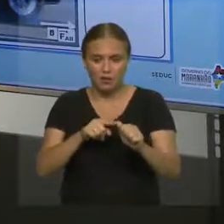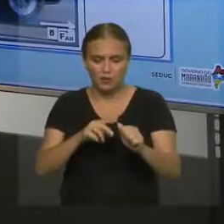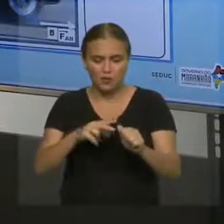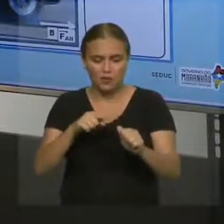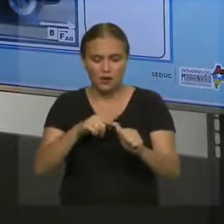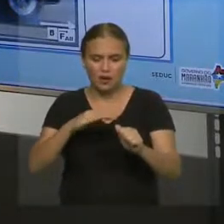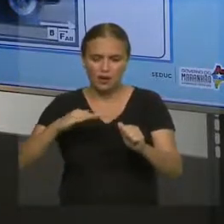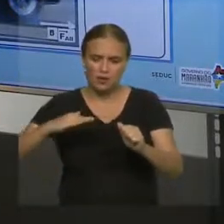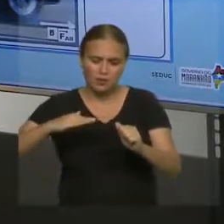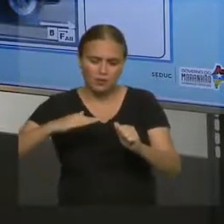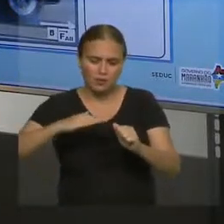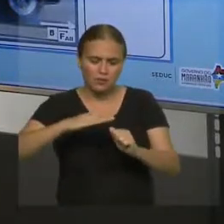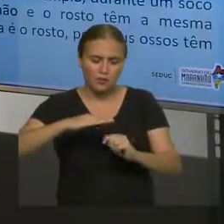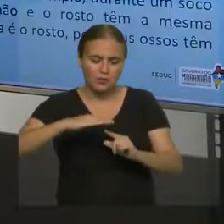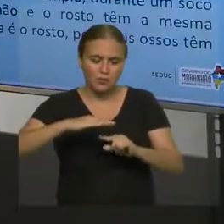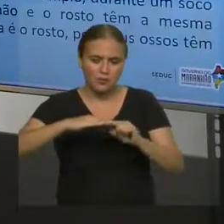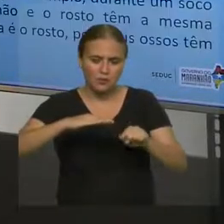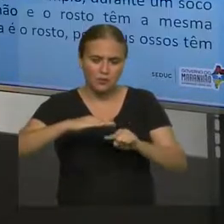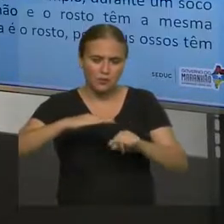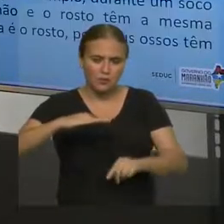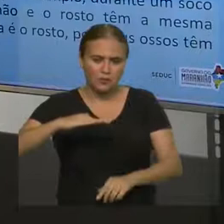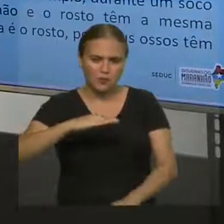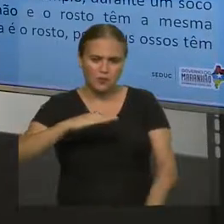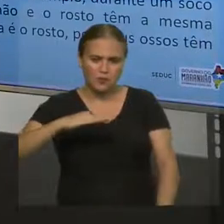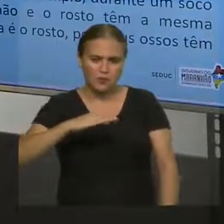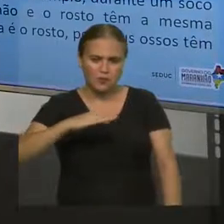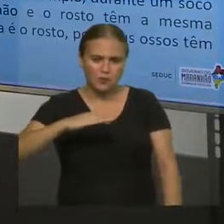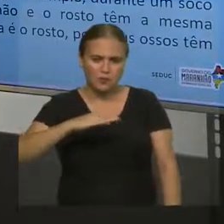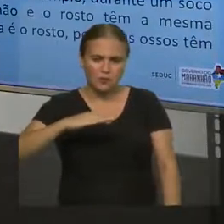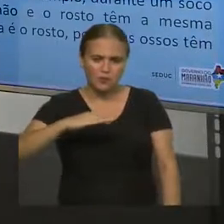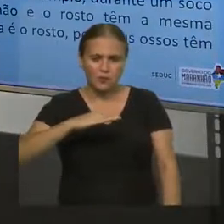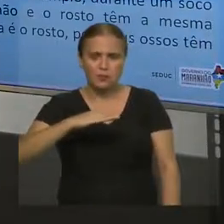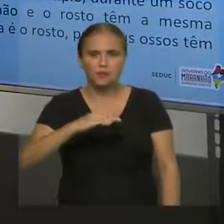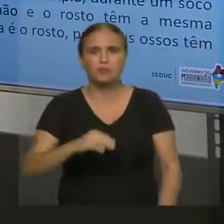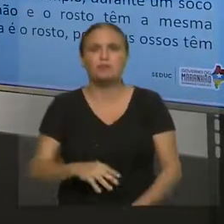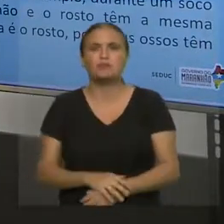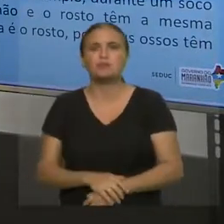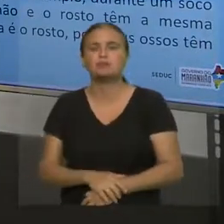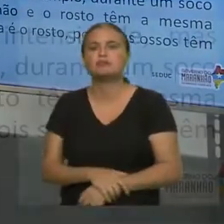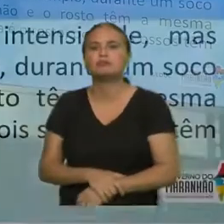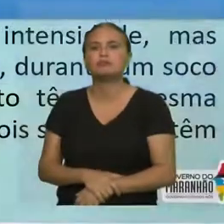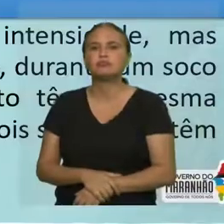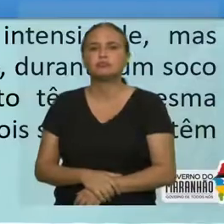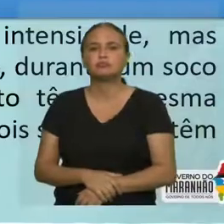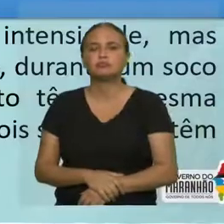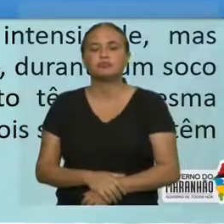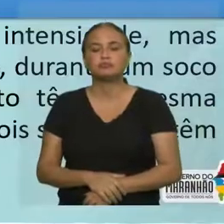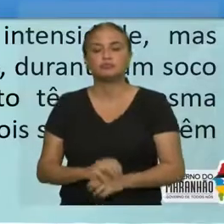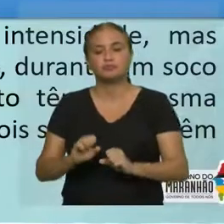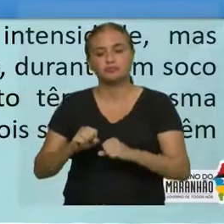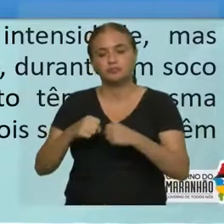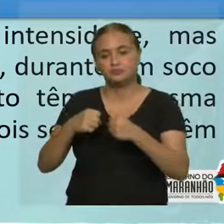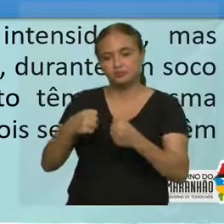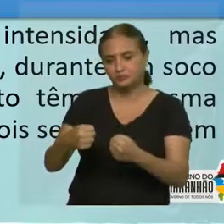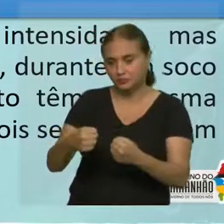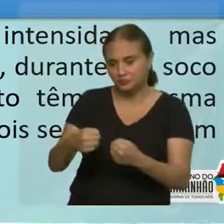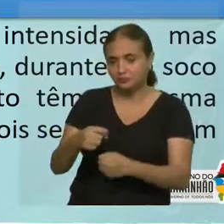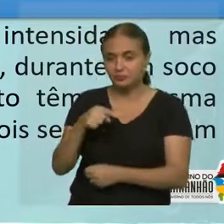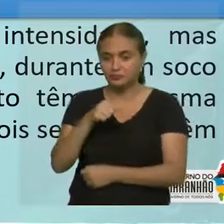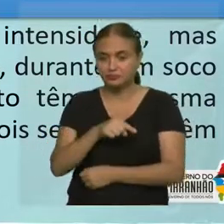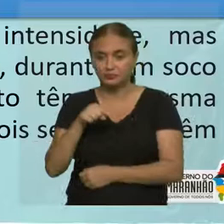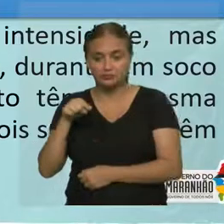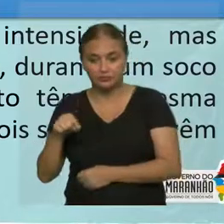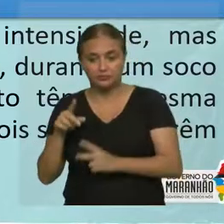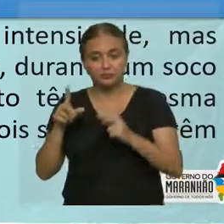uma força de atrito. Ok? Observações. As forças de ação e reação são de mesma